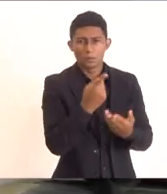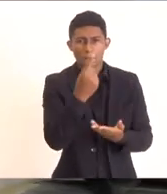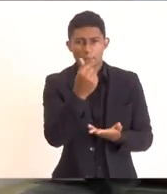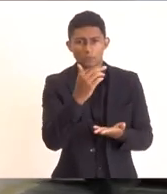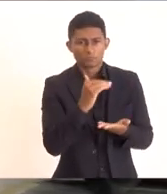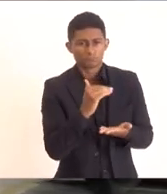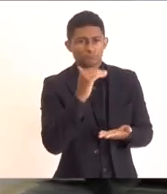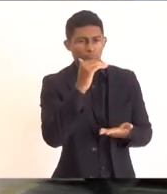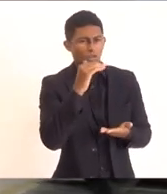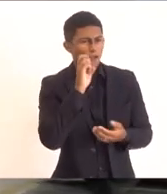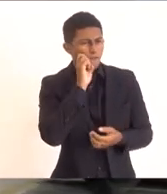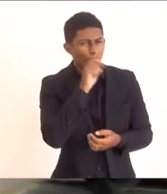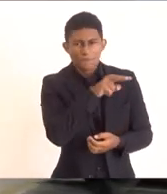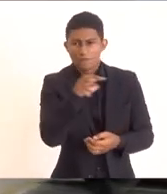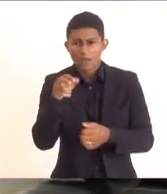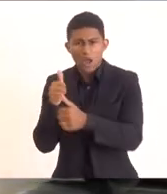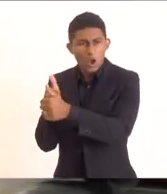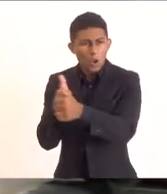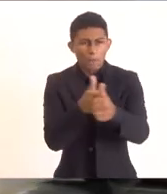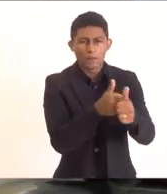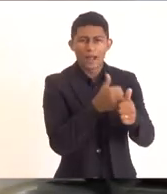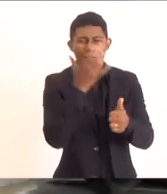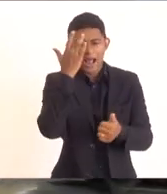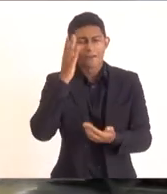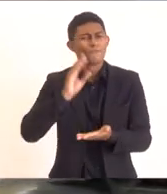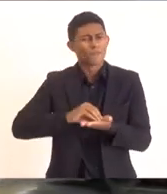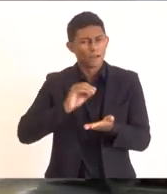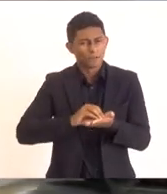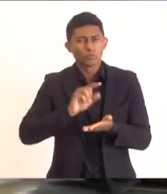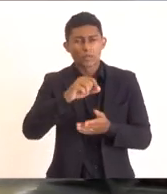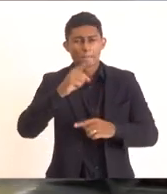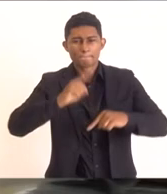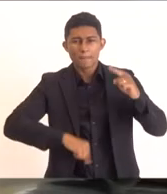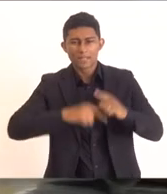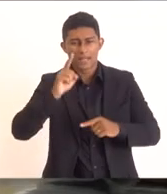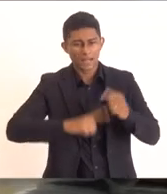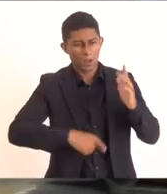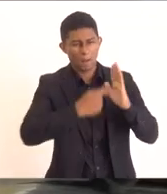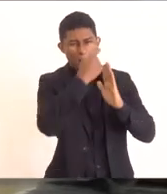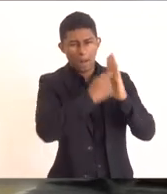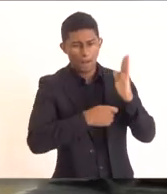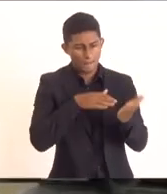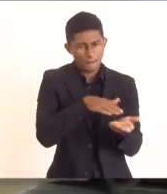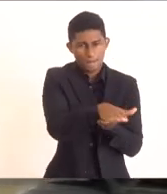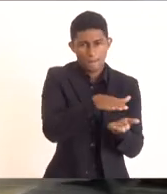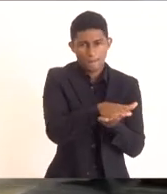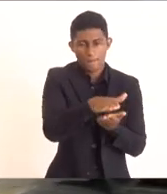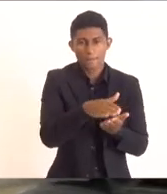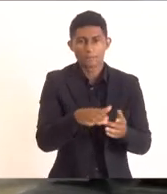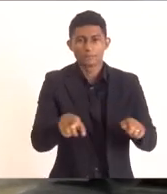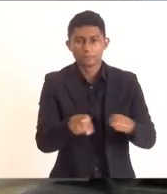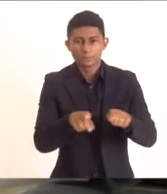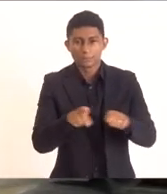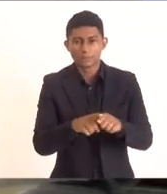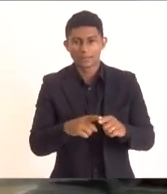ampla dos materiais impressos e virtuais em relação ao enfrentamento da crise climática.